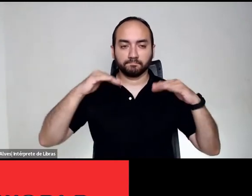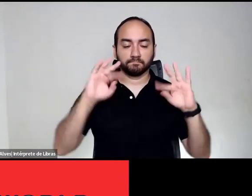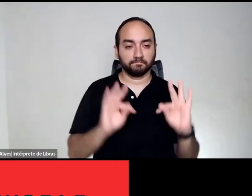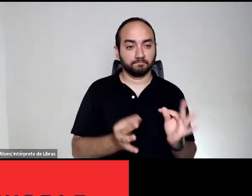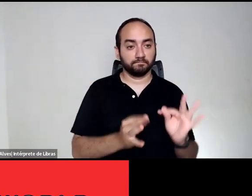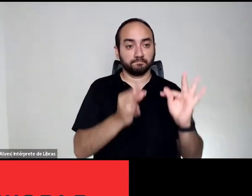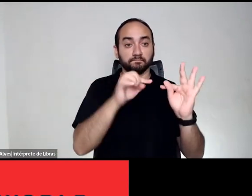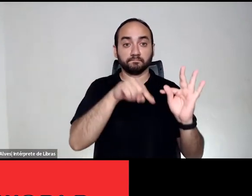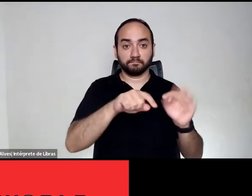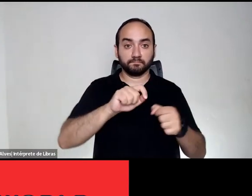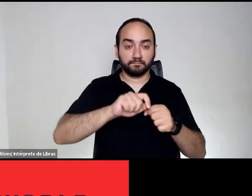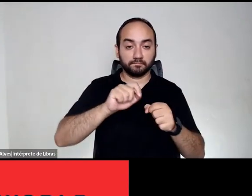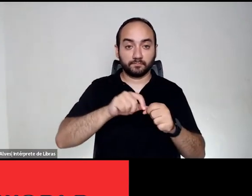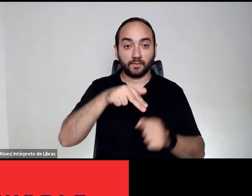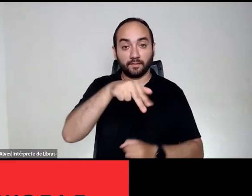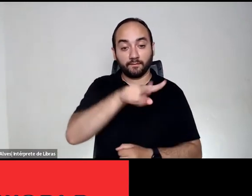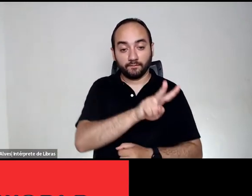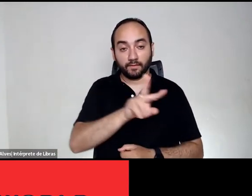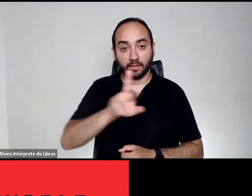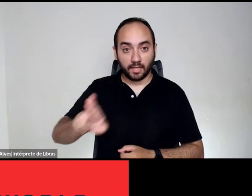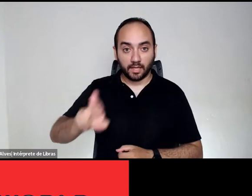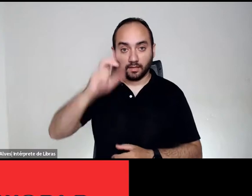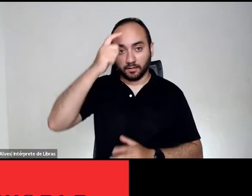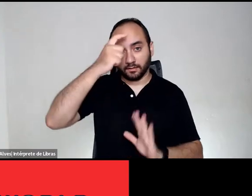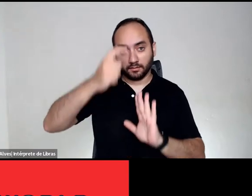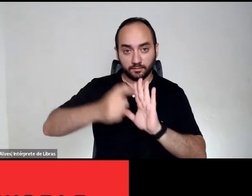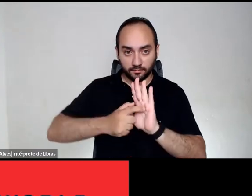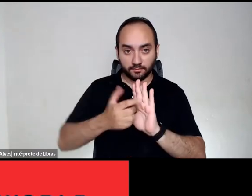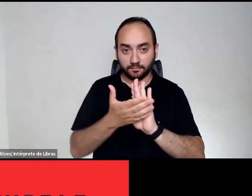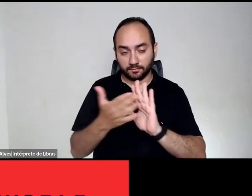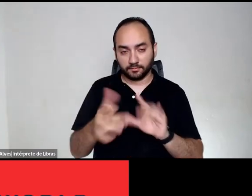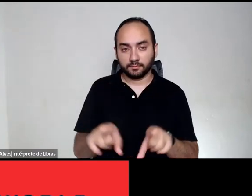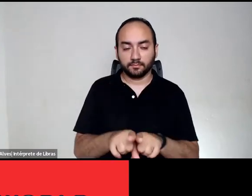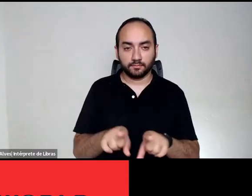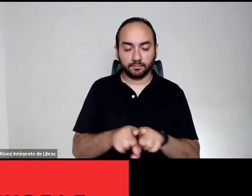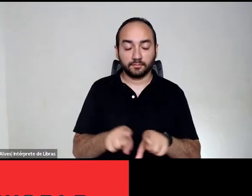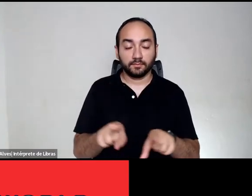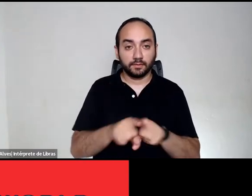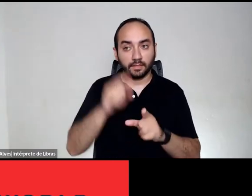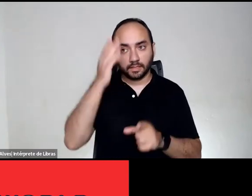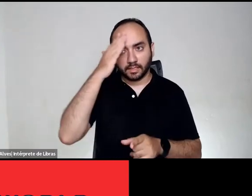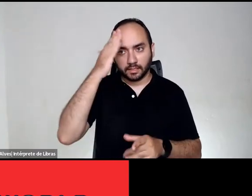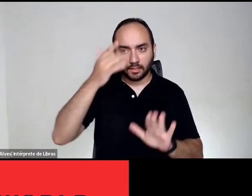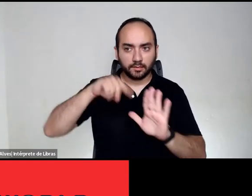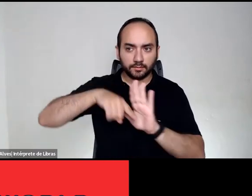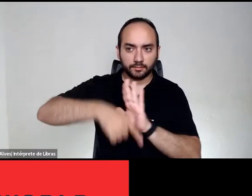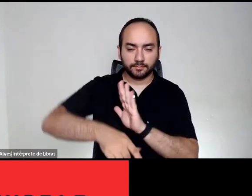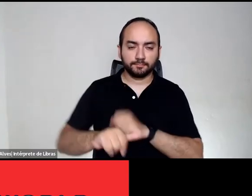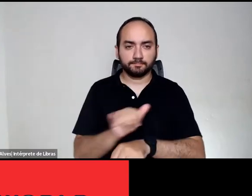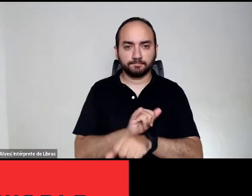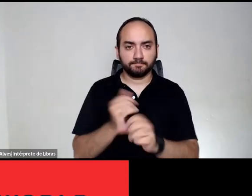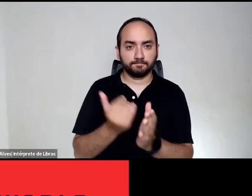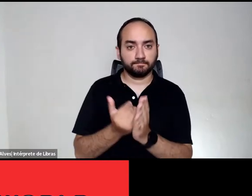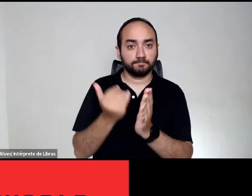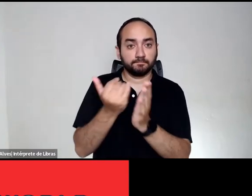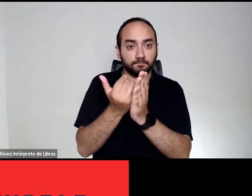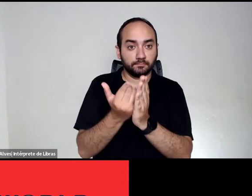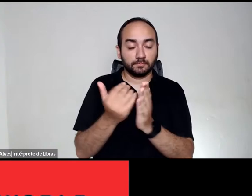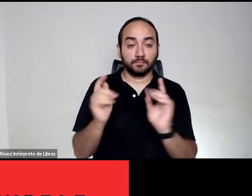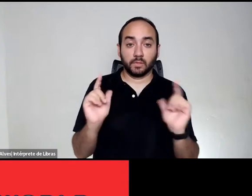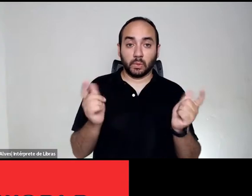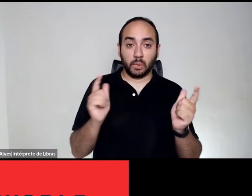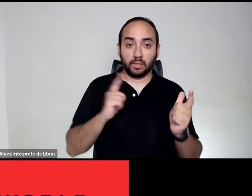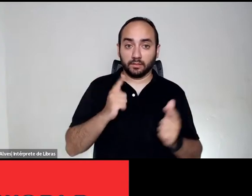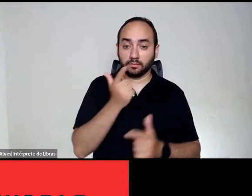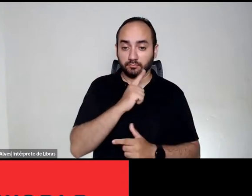como realidade aumentada, inteligência artificial, entendendo formas de explorá-la. O entretenimento também serve como